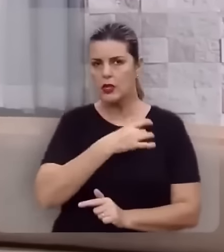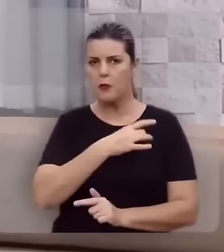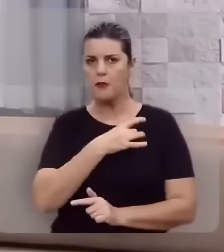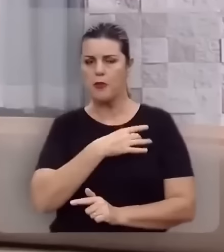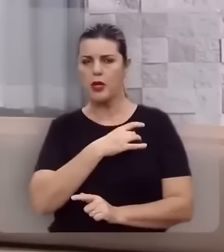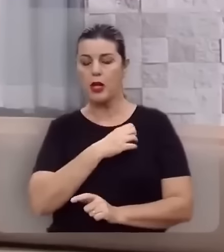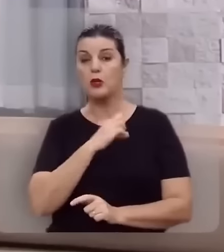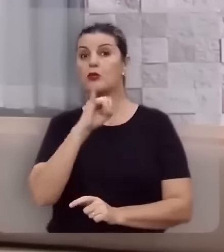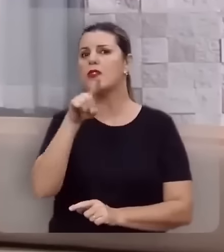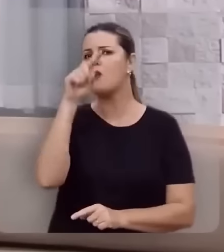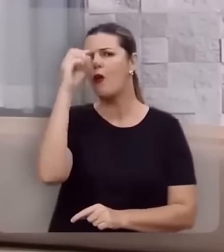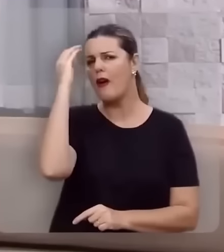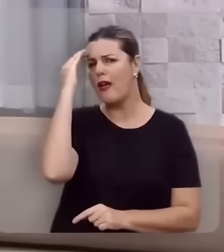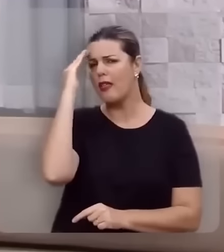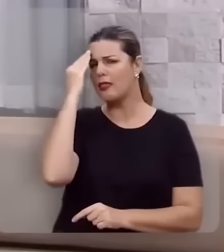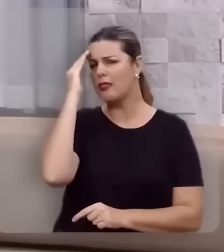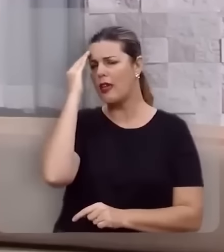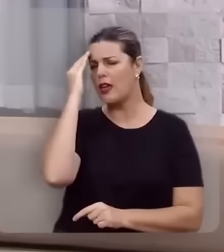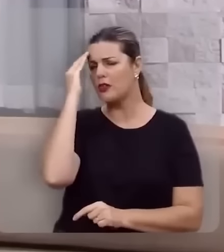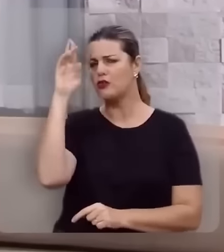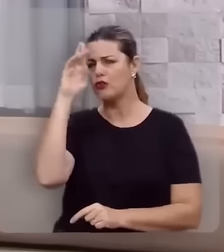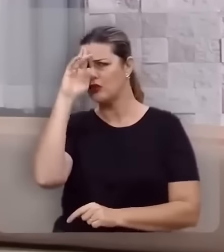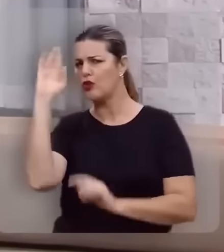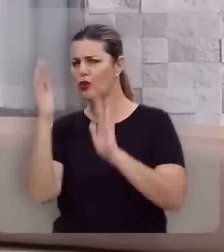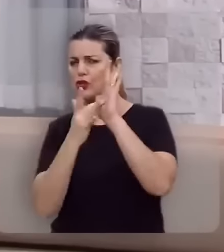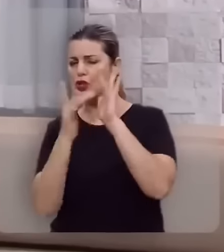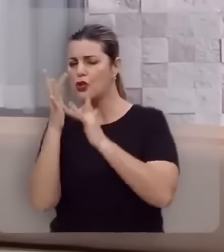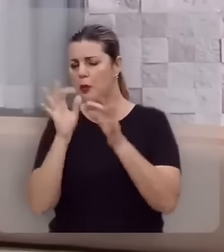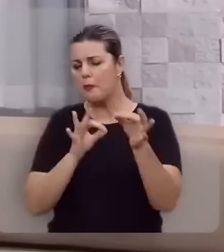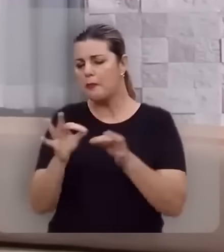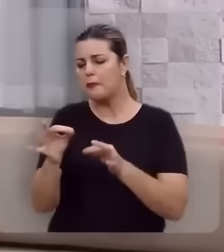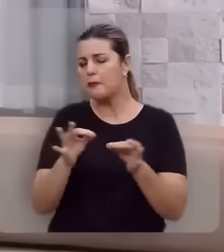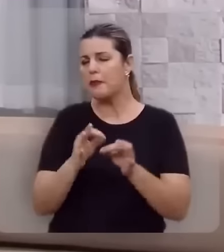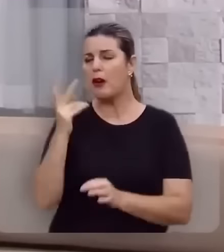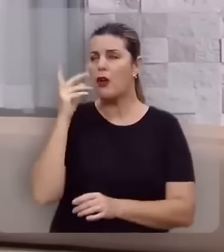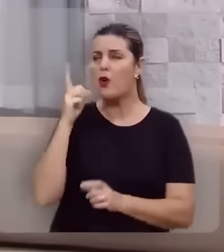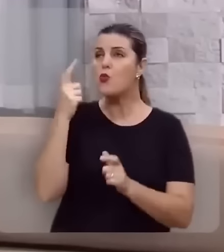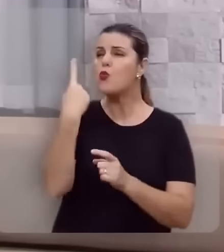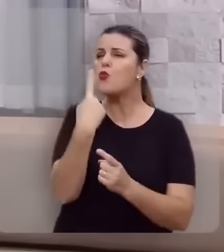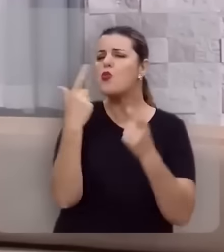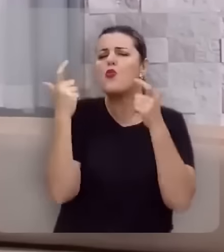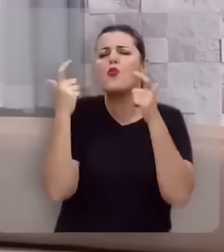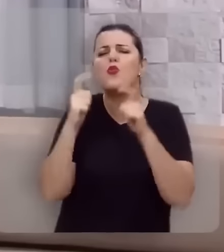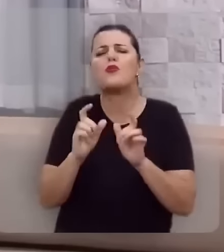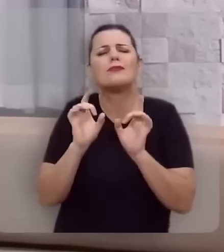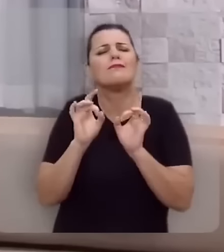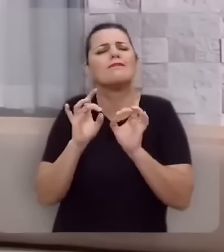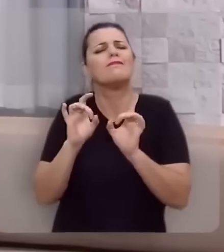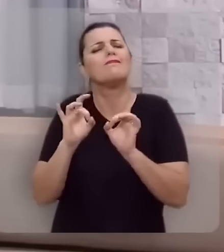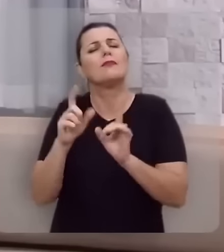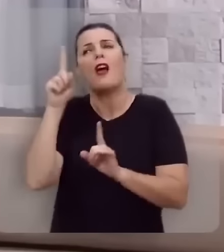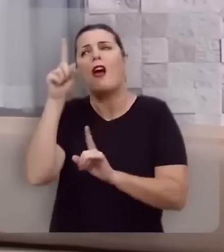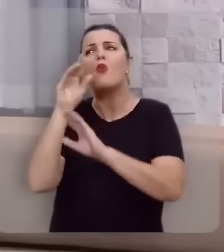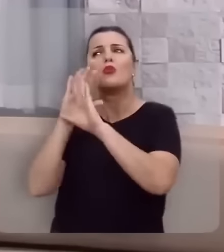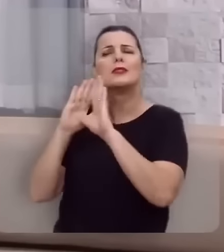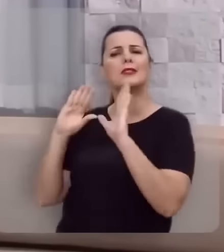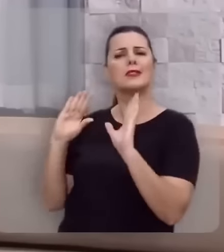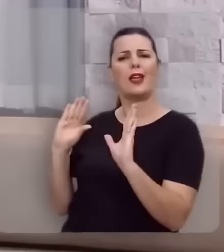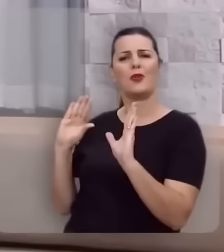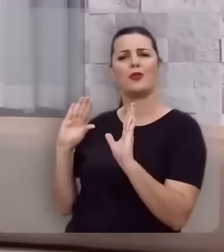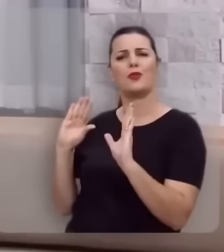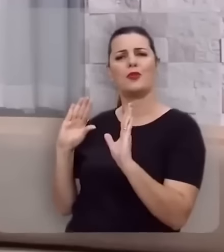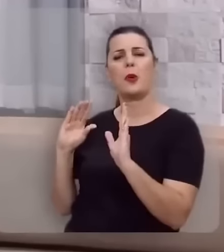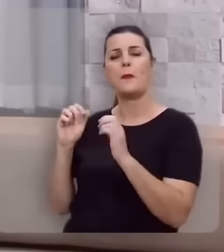se você entende que o Senhor Jesus preparou para você um lugar. É o céu,